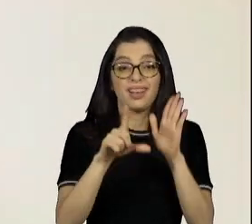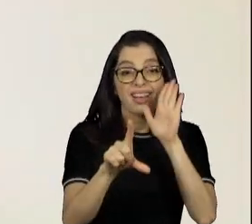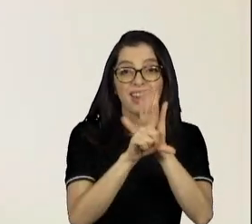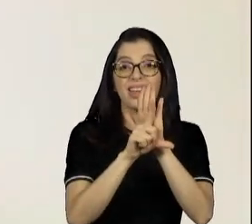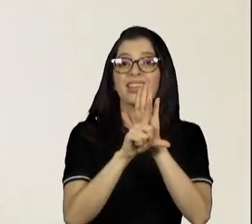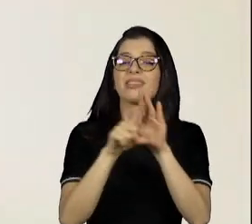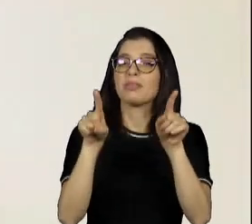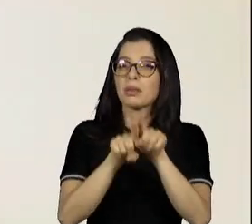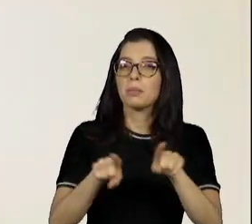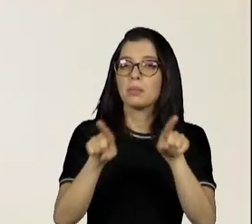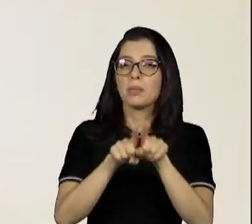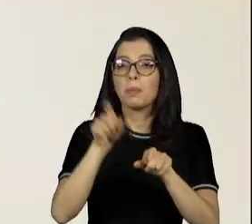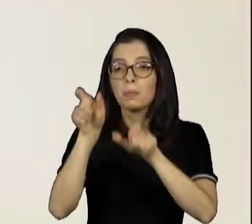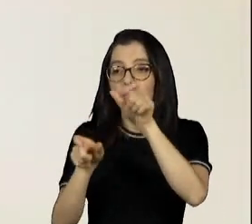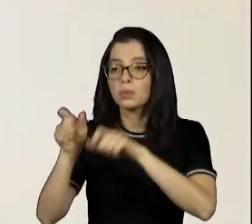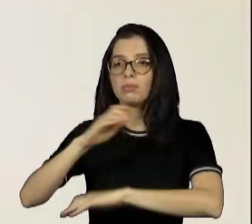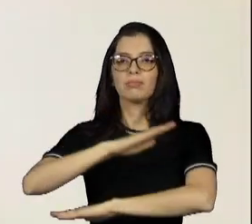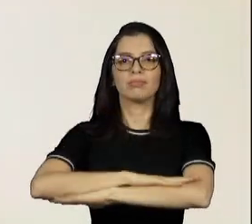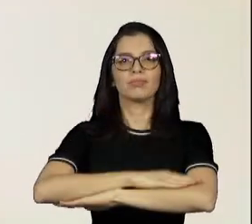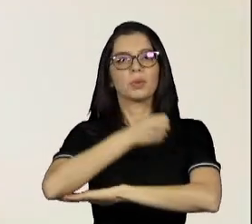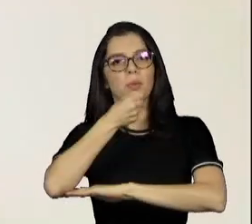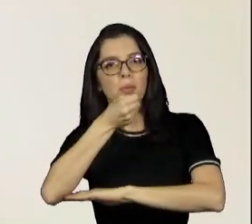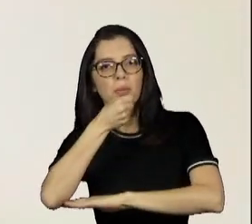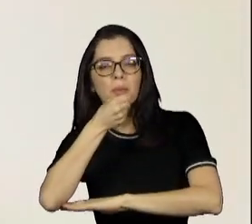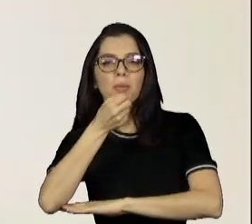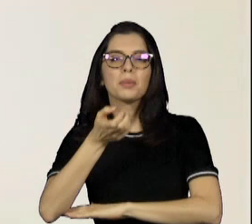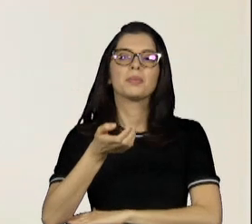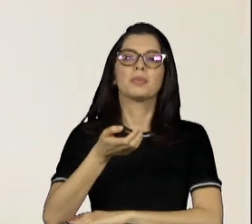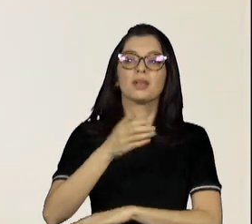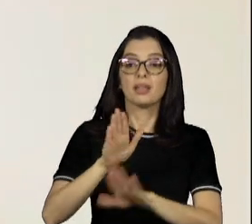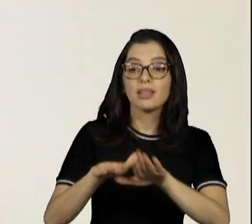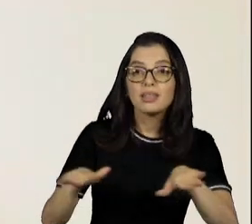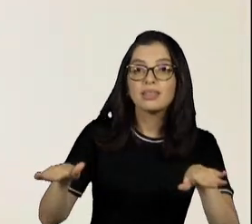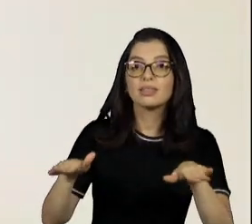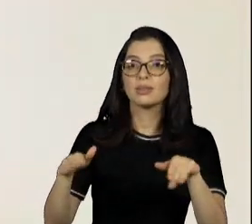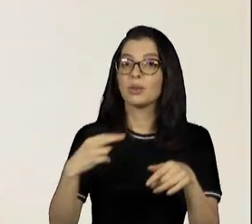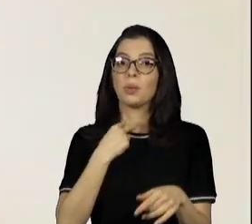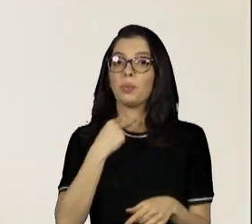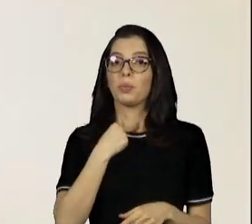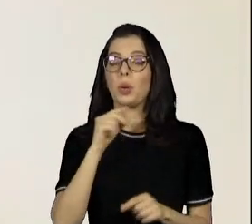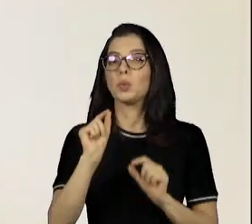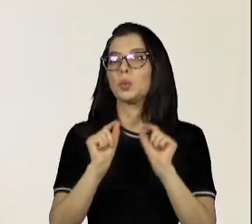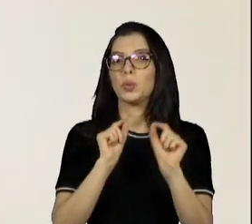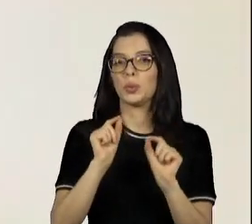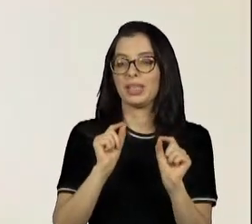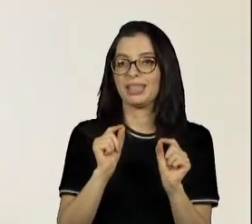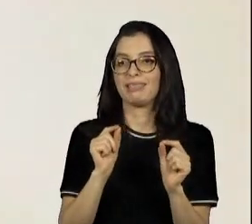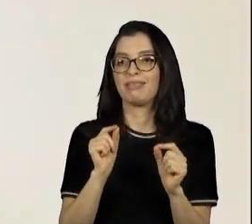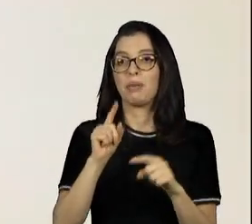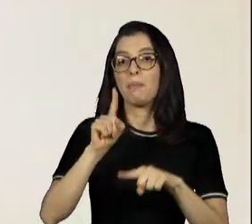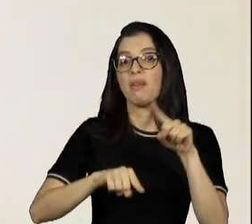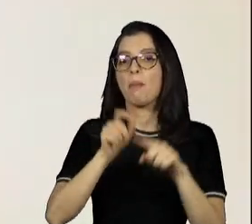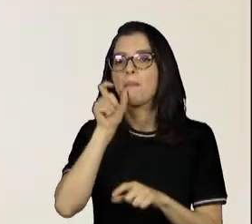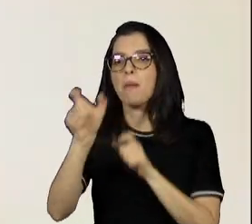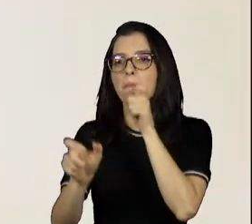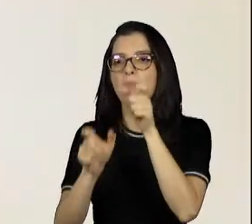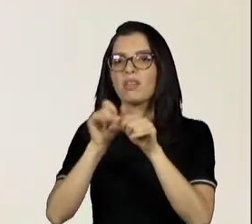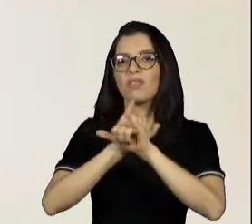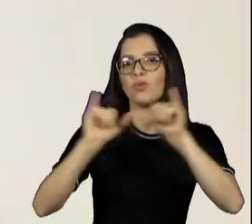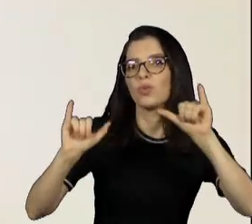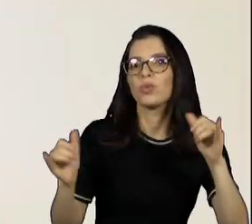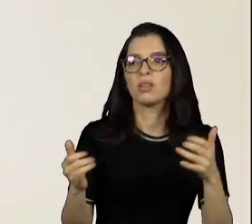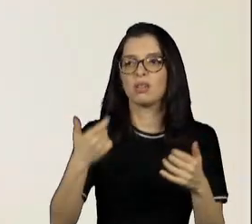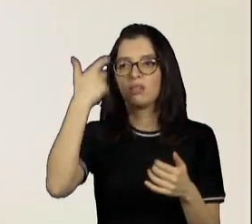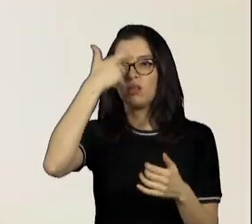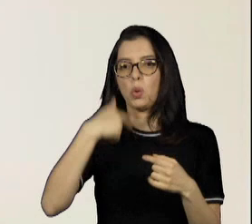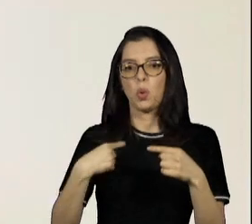apresentadores ou apresentadoras infantis não podem pegar certo tipo de produto, não podem falar certo tipo